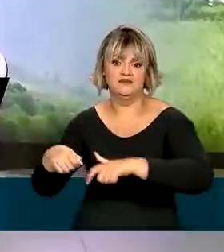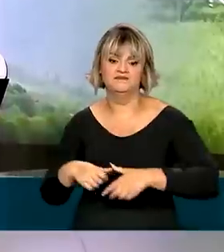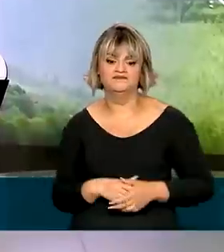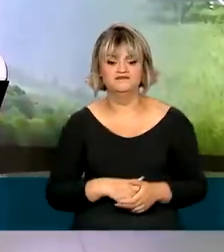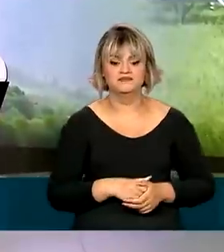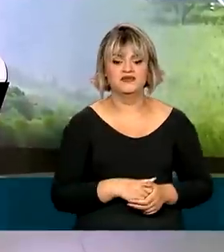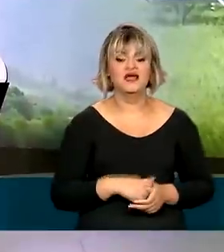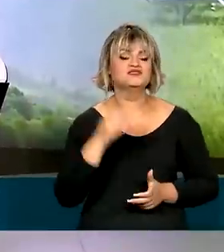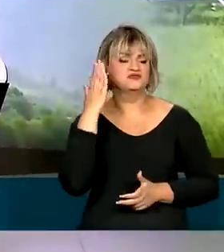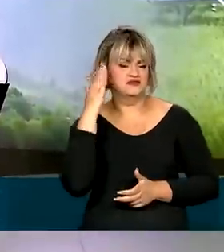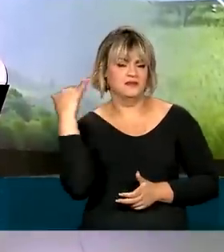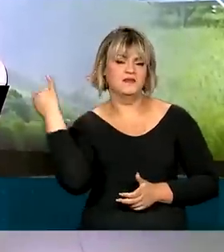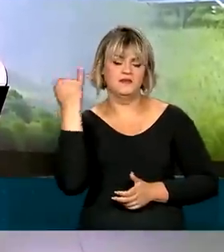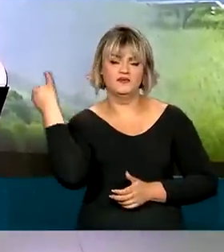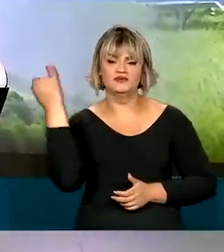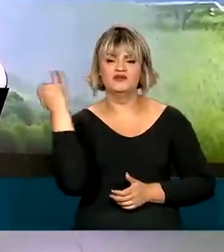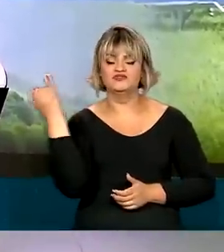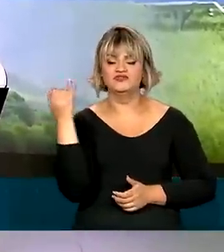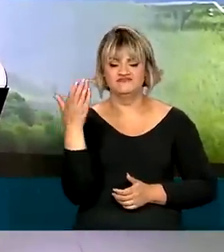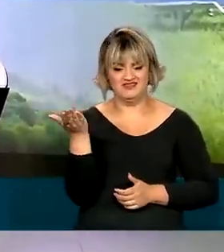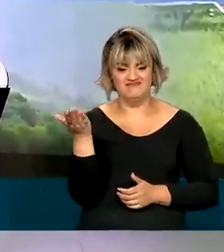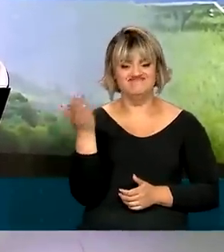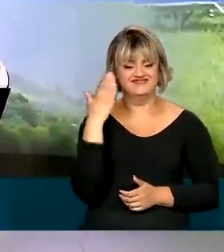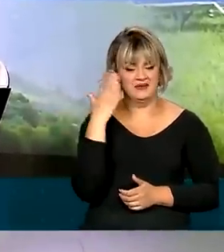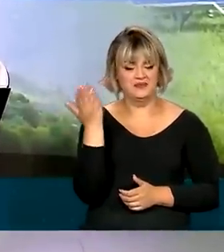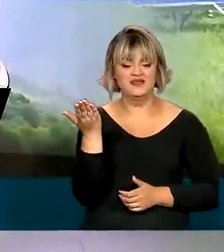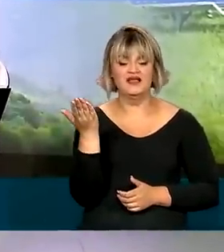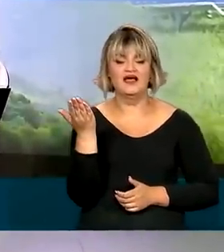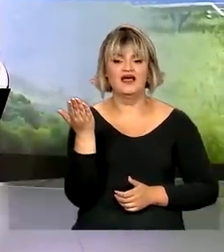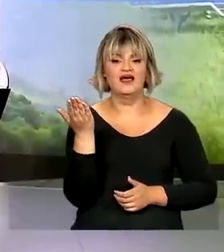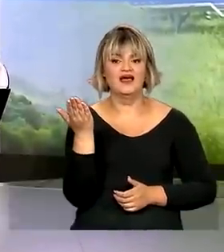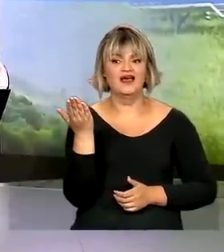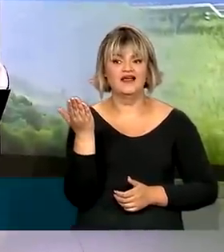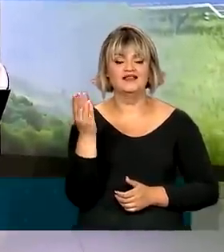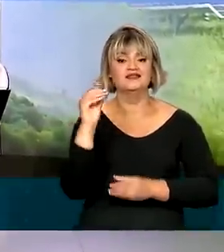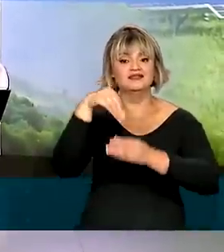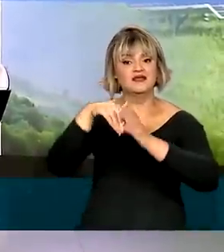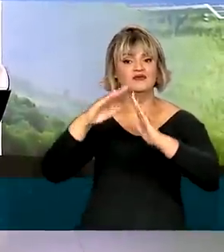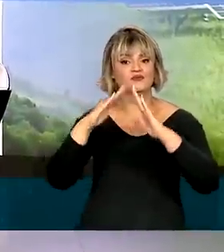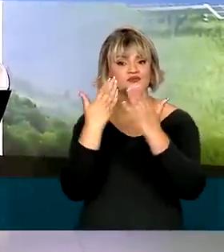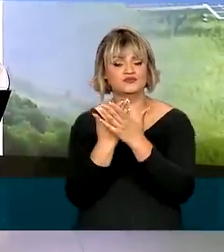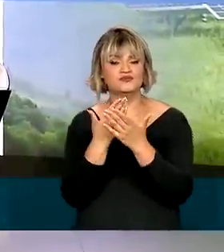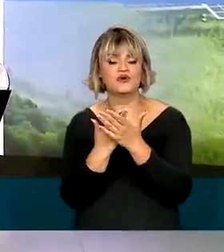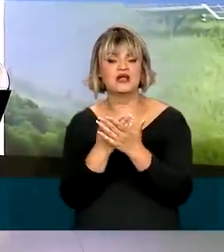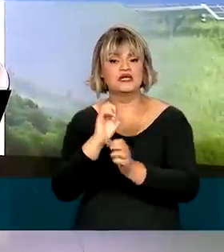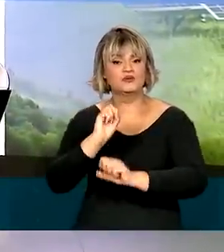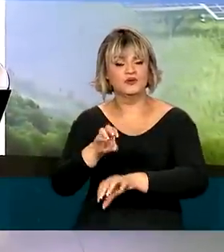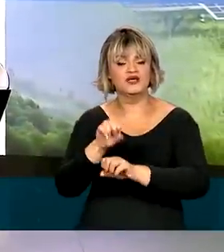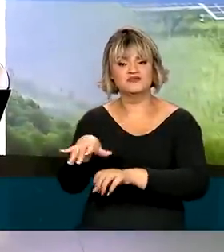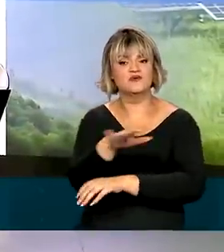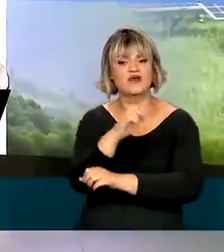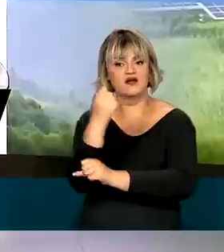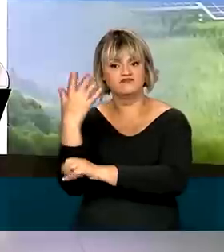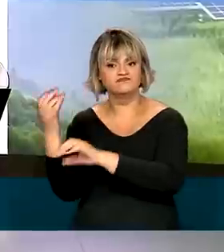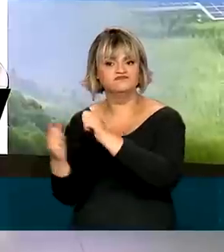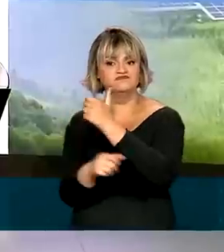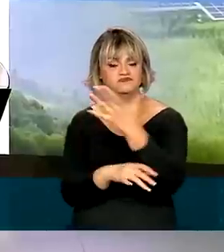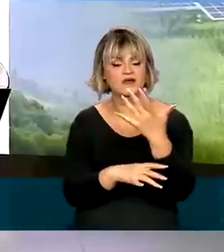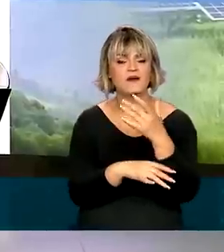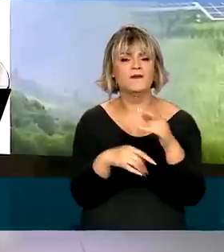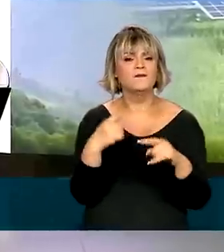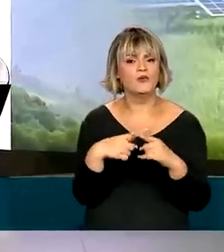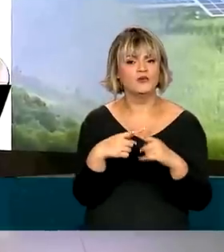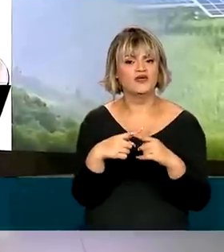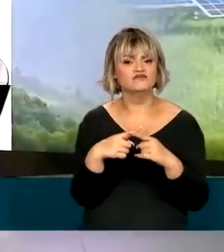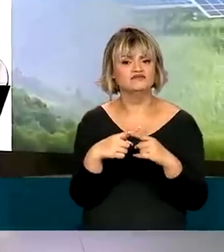Sabemos a importância, né, ministro, de levar para dentro da escola a educação ambiental, porque a gente tem que